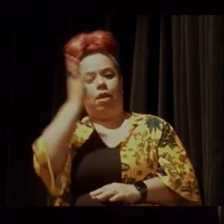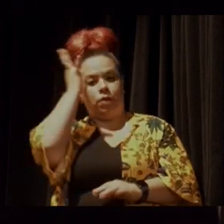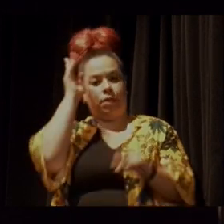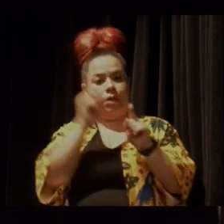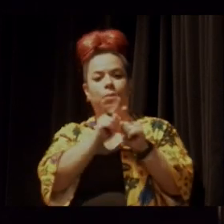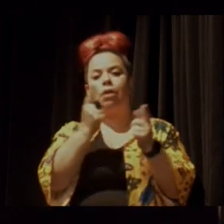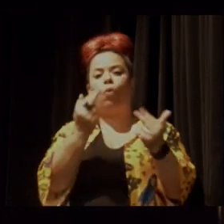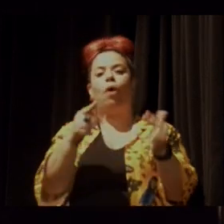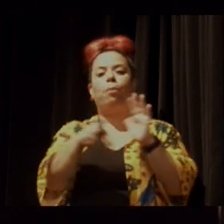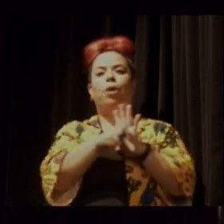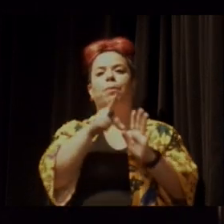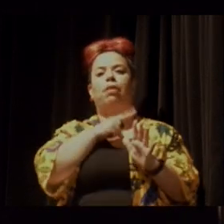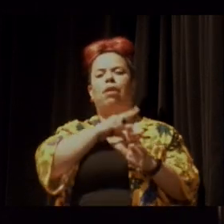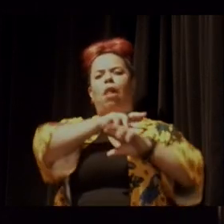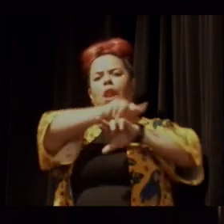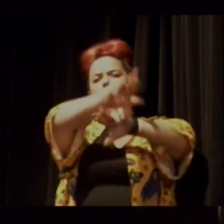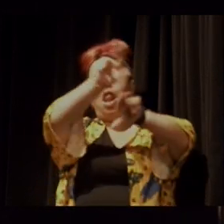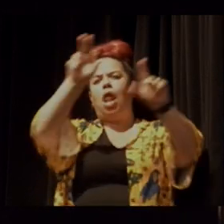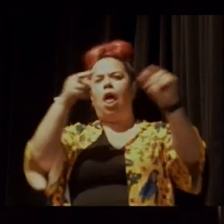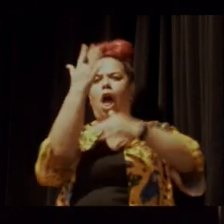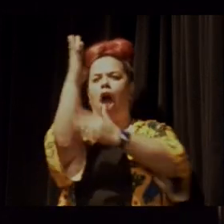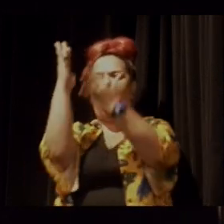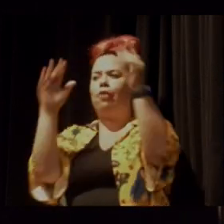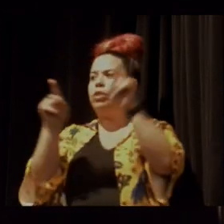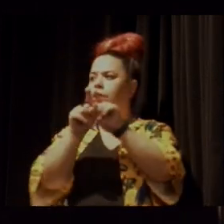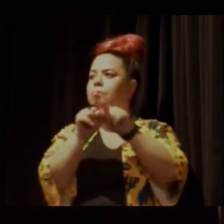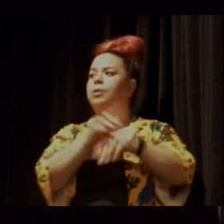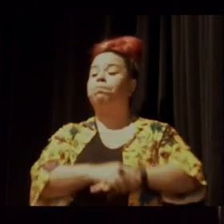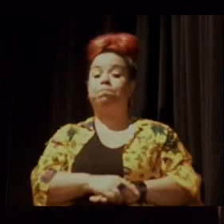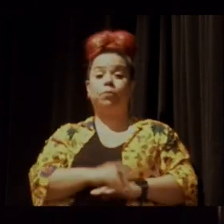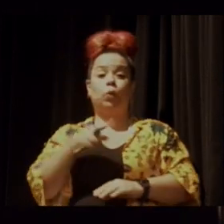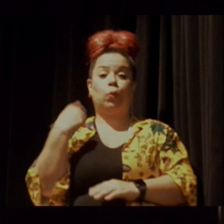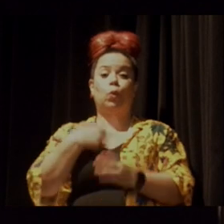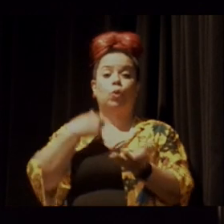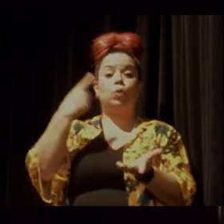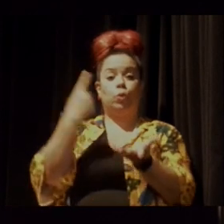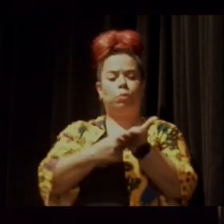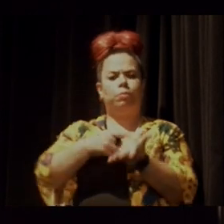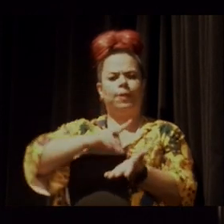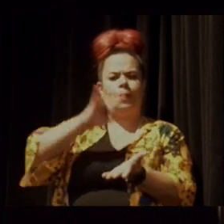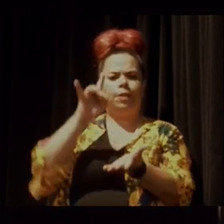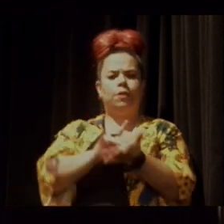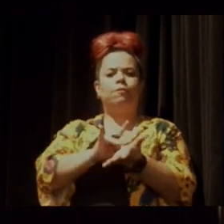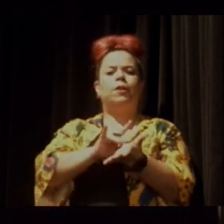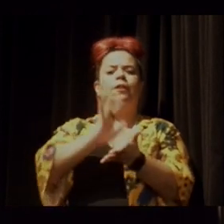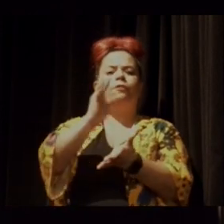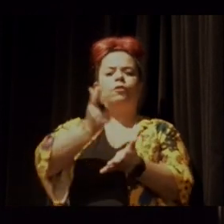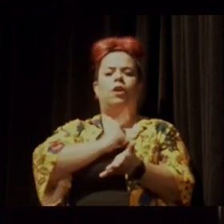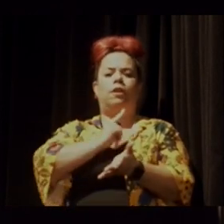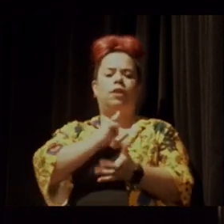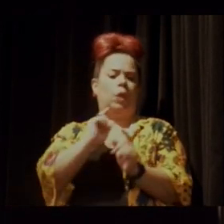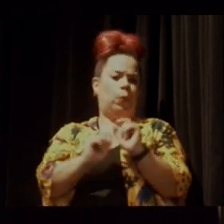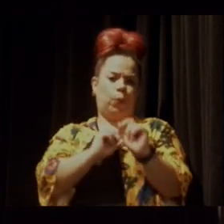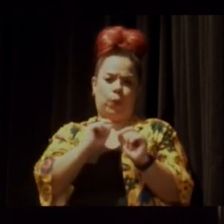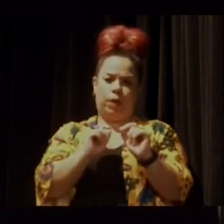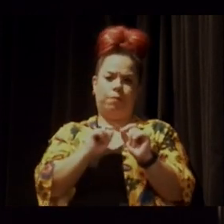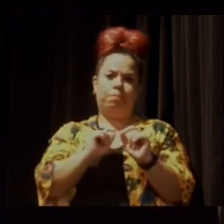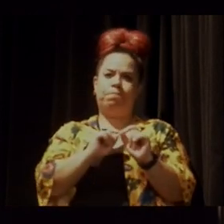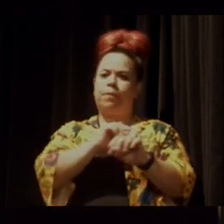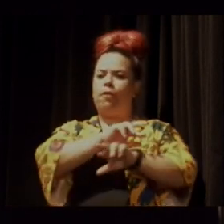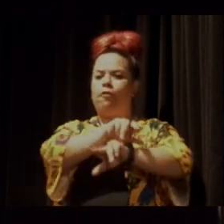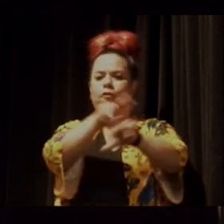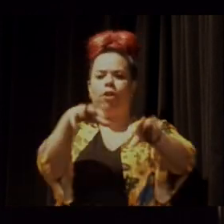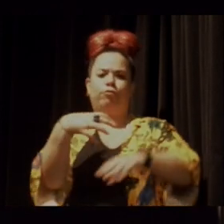Paulo. Então, o nosso compromisso com a questão ambiental, de fato, está espalhada por diversas formas de